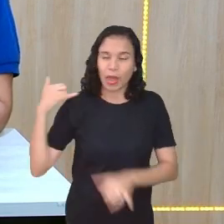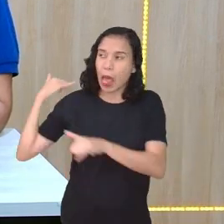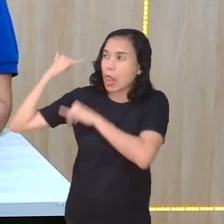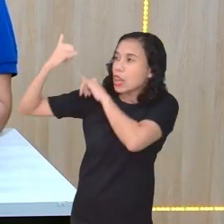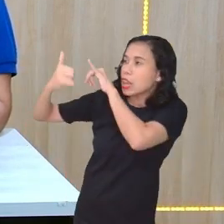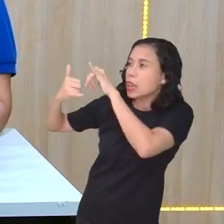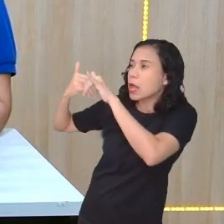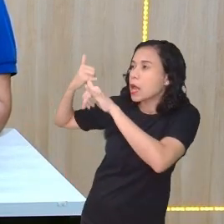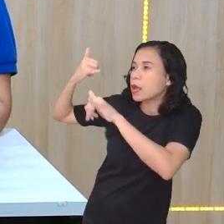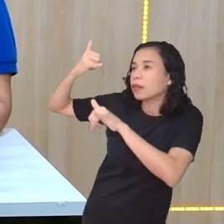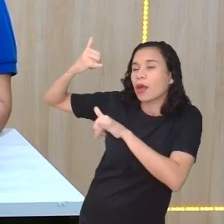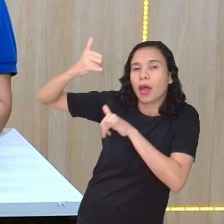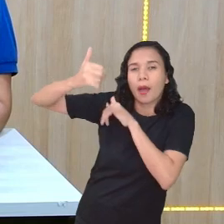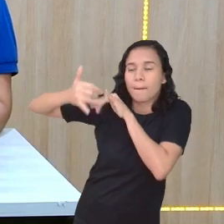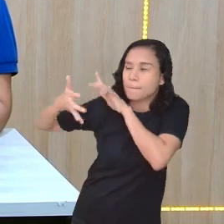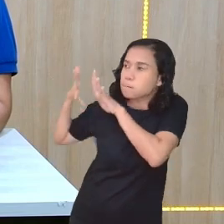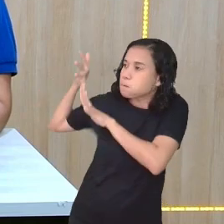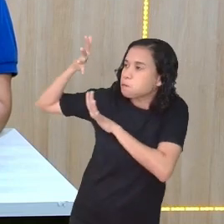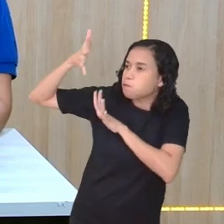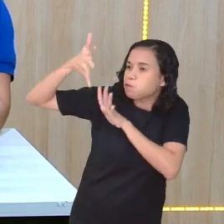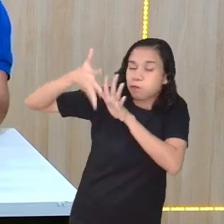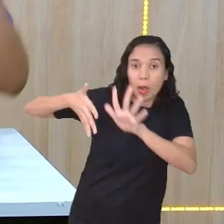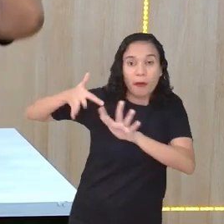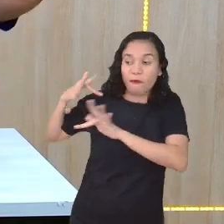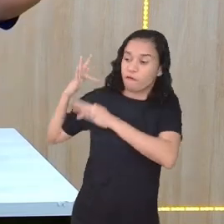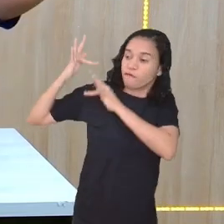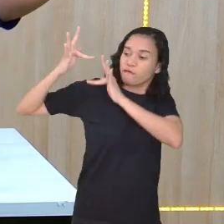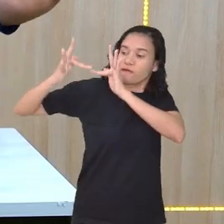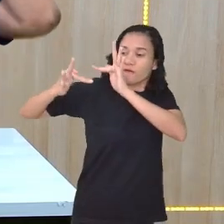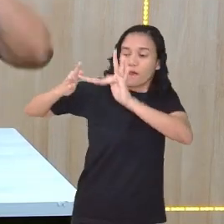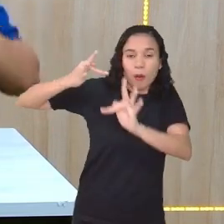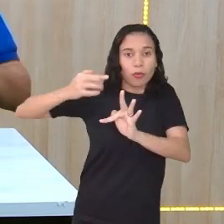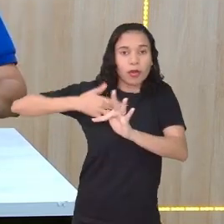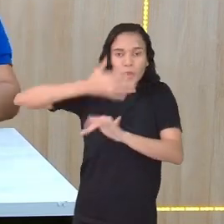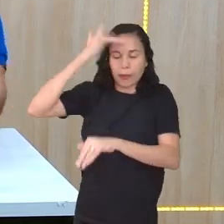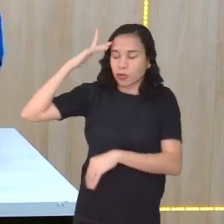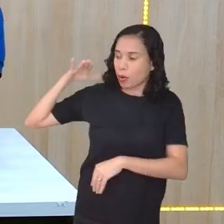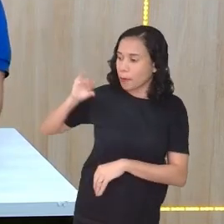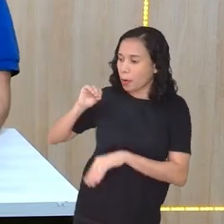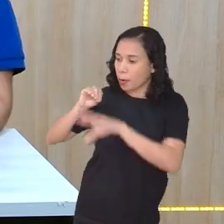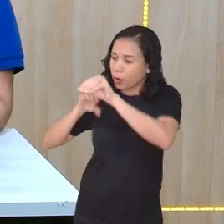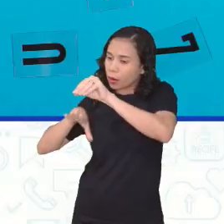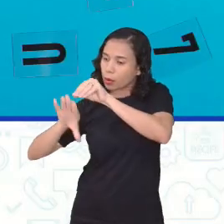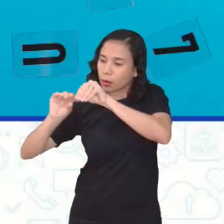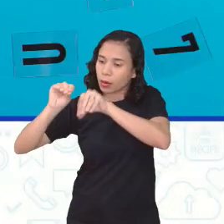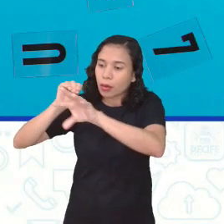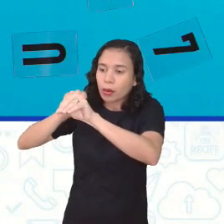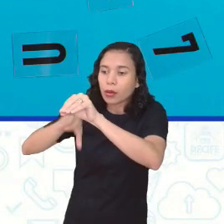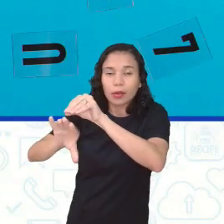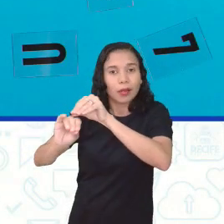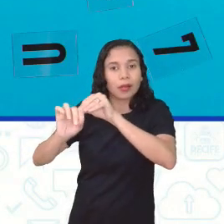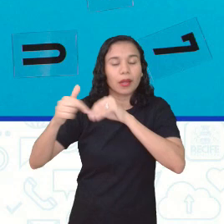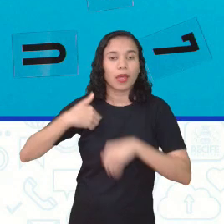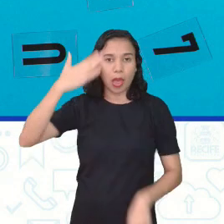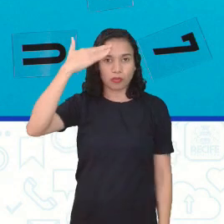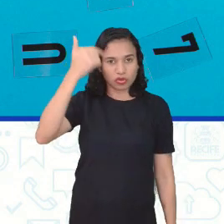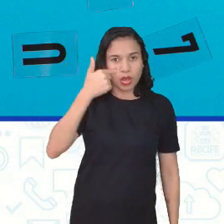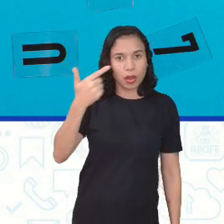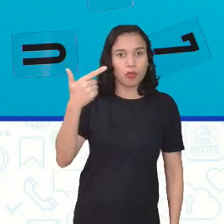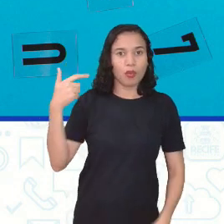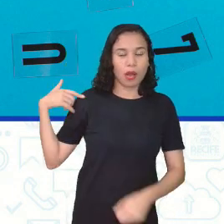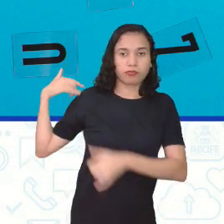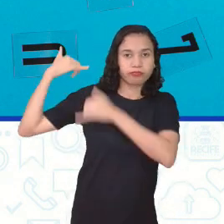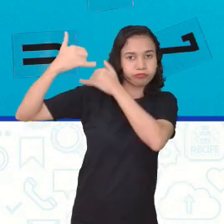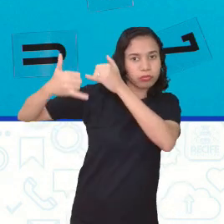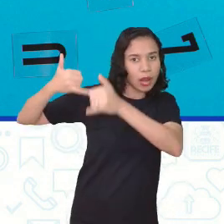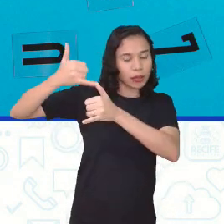mitos, coisas que eram contadas, fábulas passadas de um para outro de forma contada. Então, se eu sei uma lenda, eu estou contando para